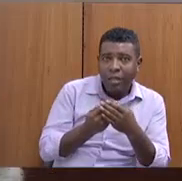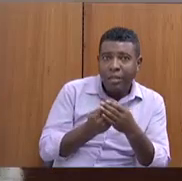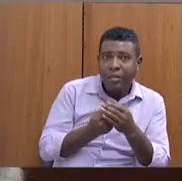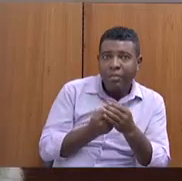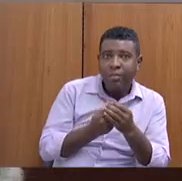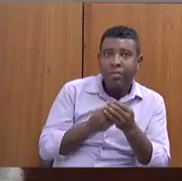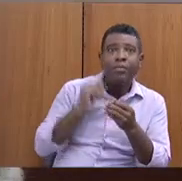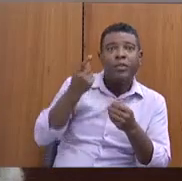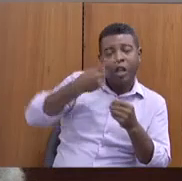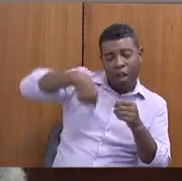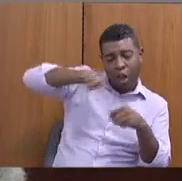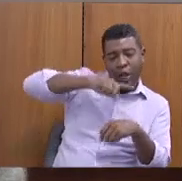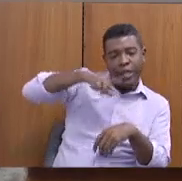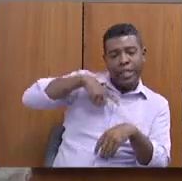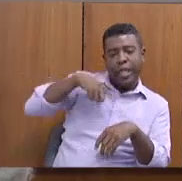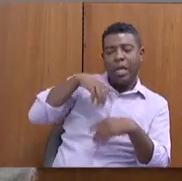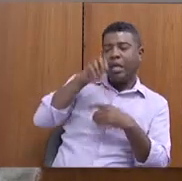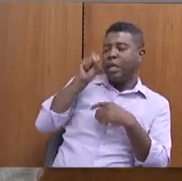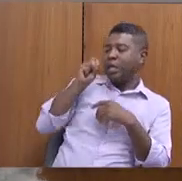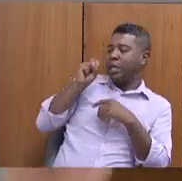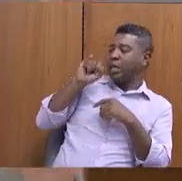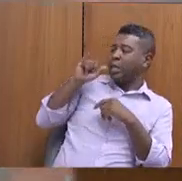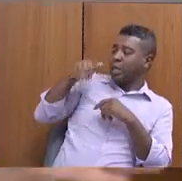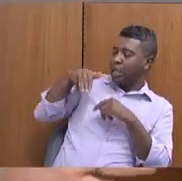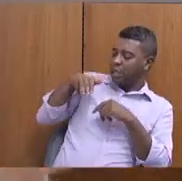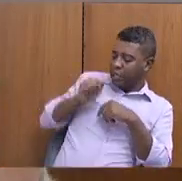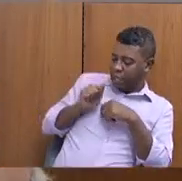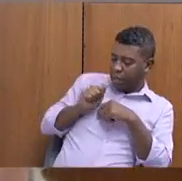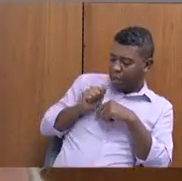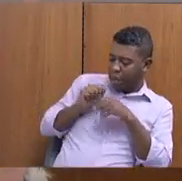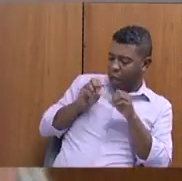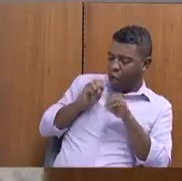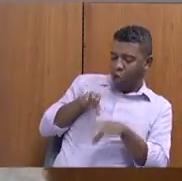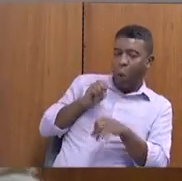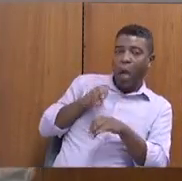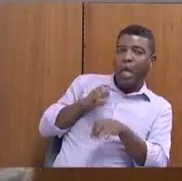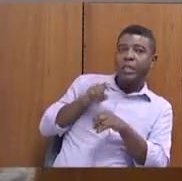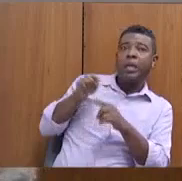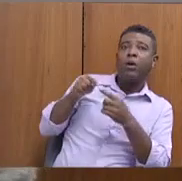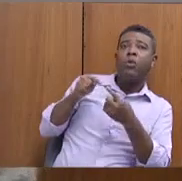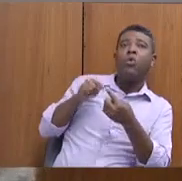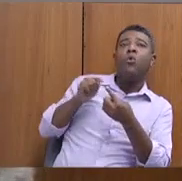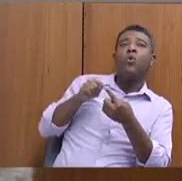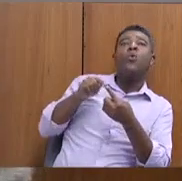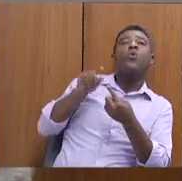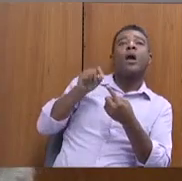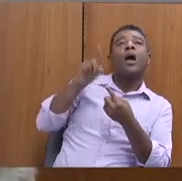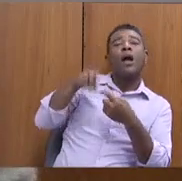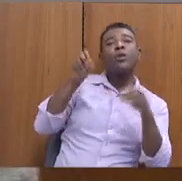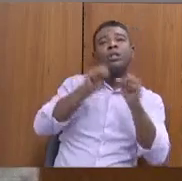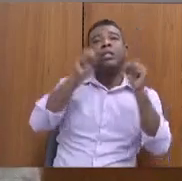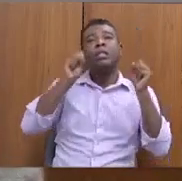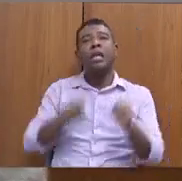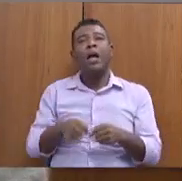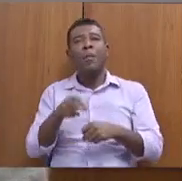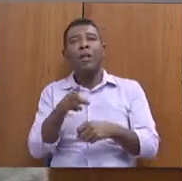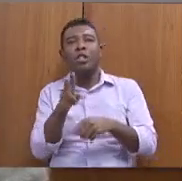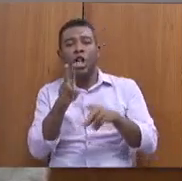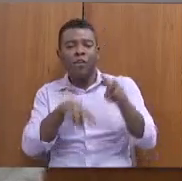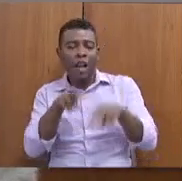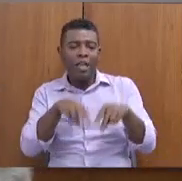CIMA Educação, que é o Sistema de Informações e Monitoramento de Avaliação, em que nós já estamos